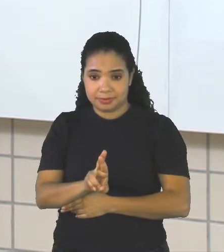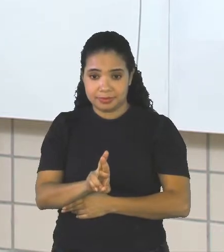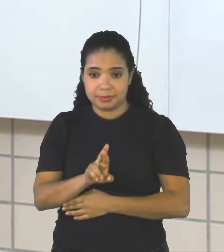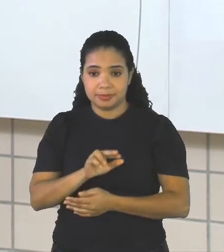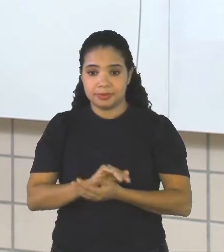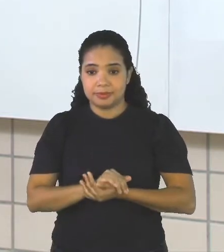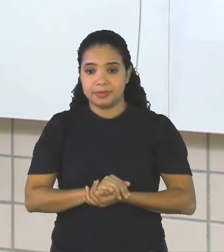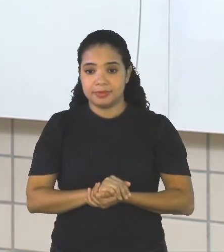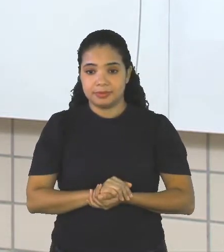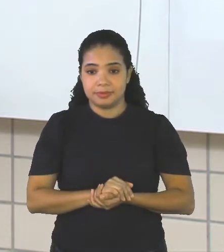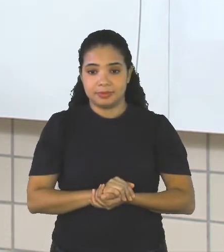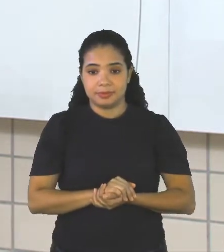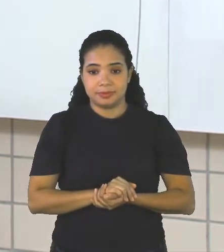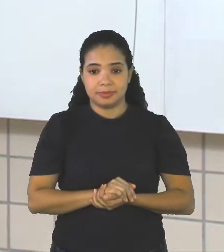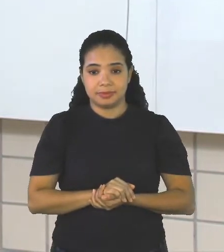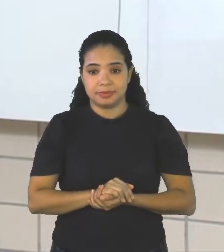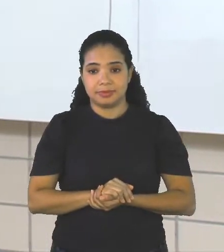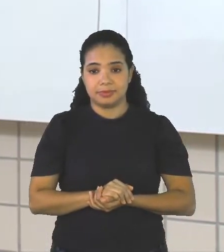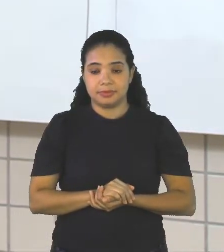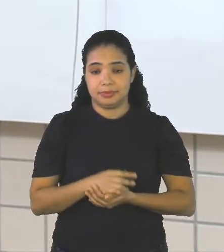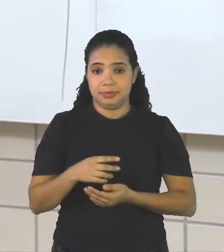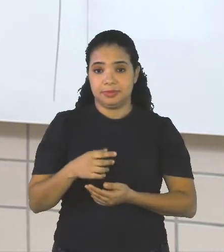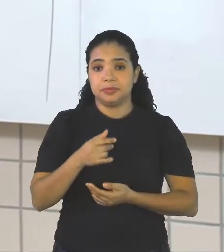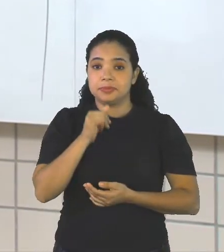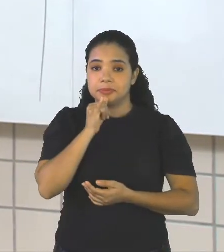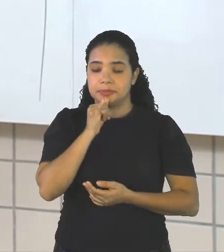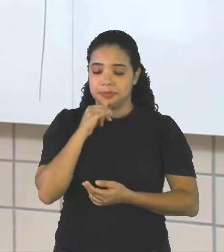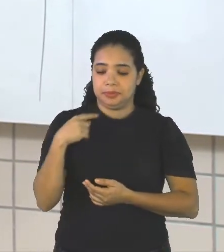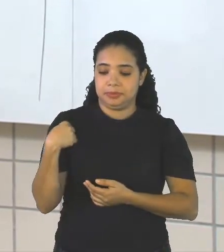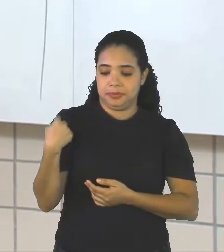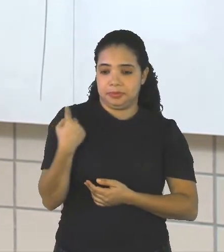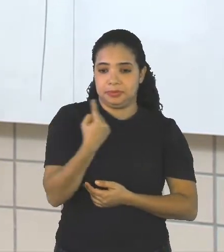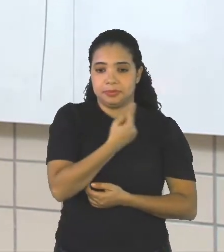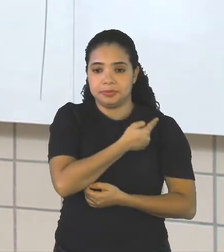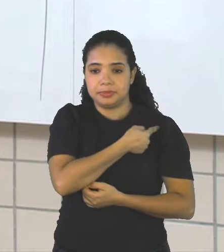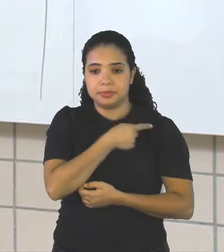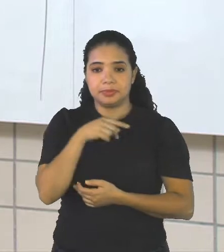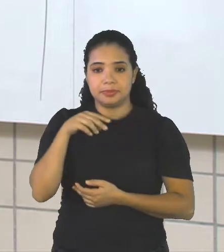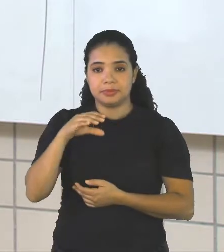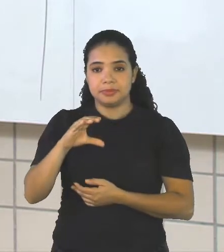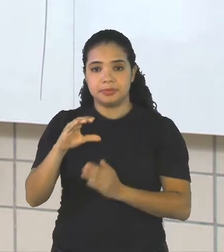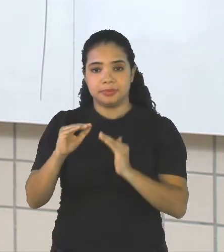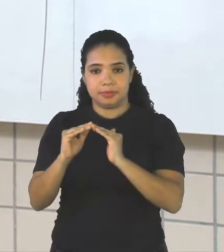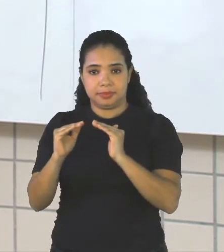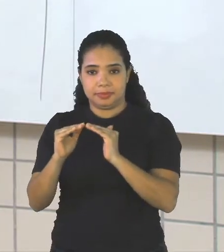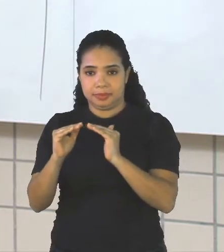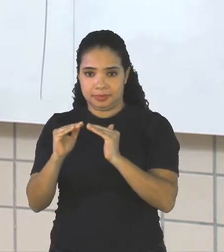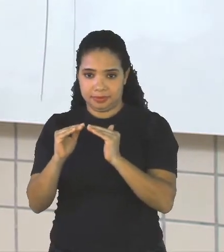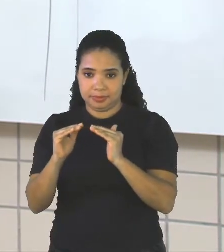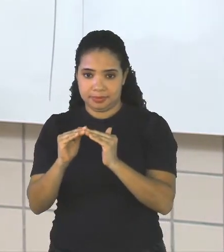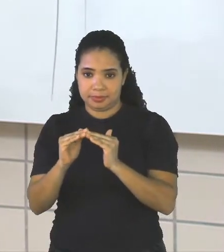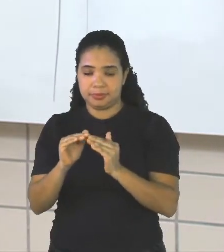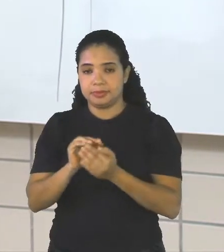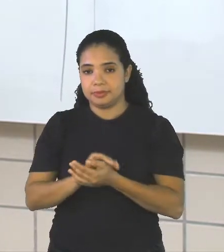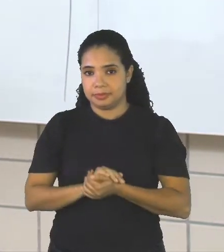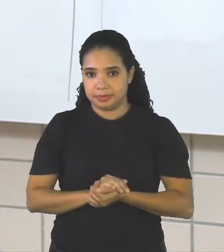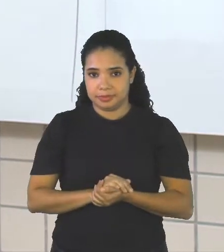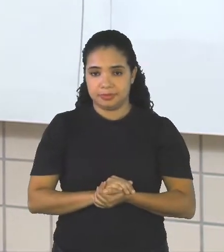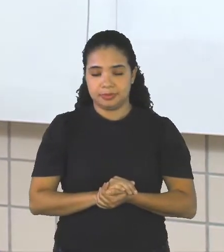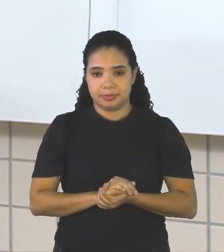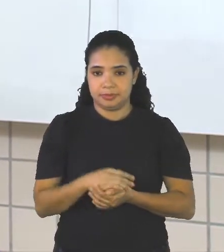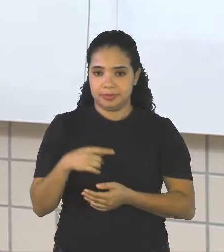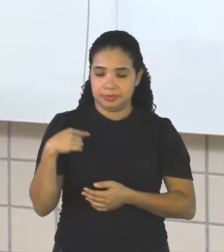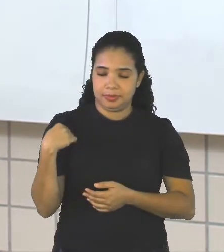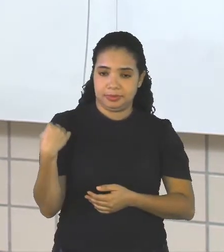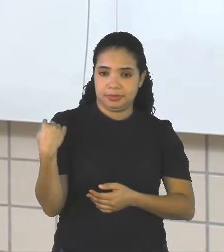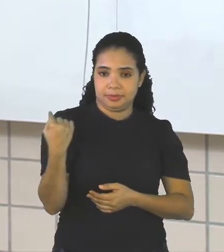Nossa Casa Ok Podemos falar Caso Nossos